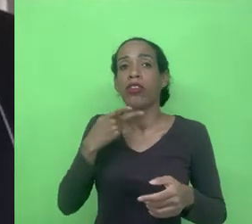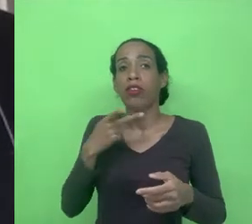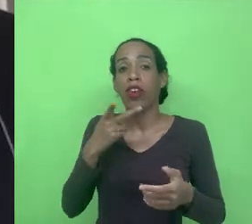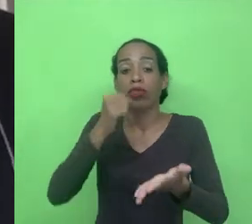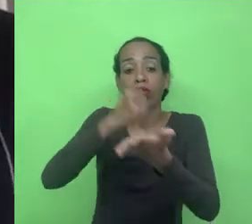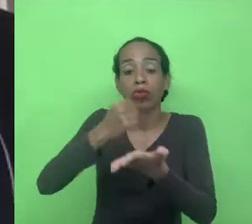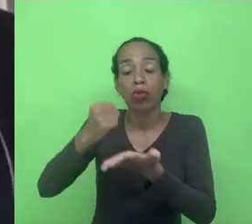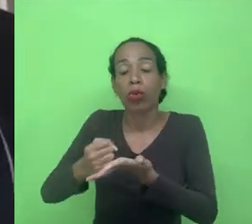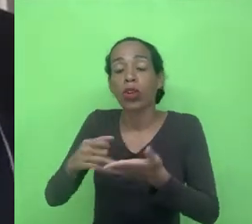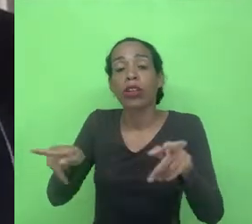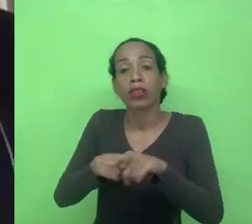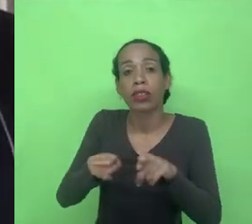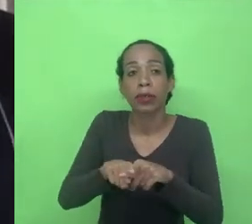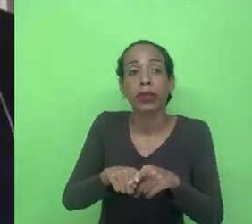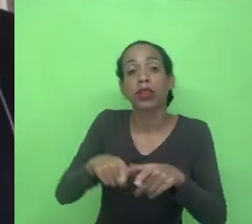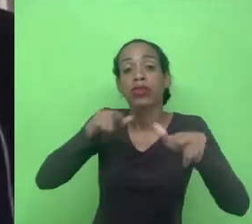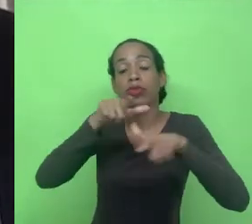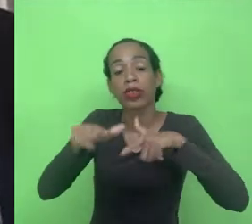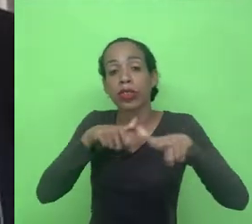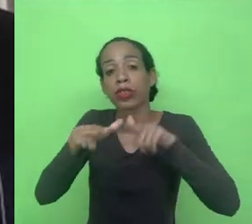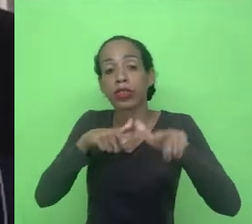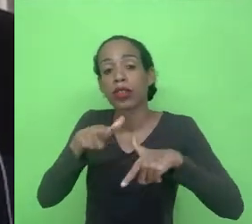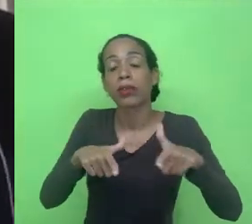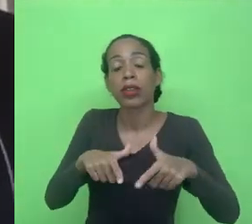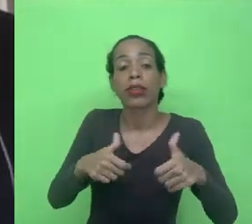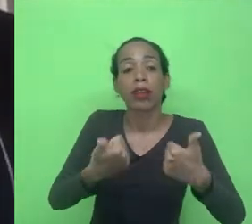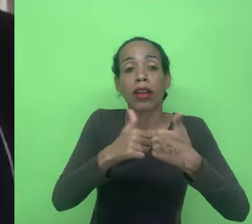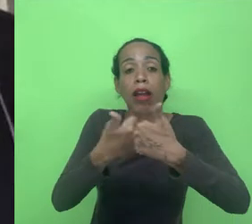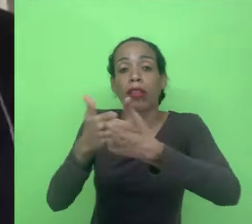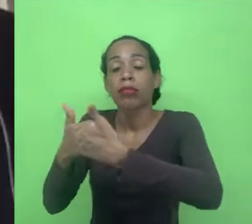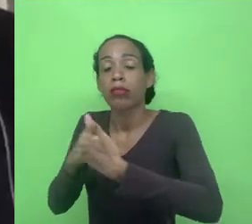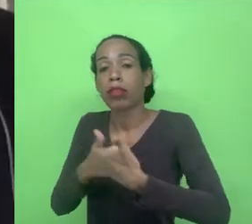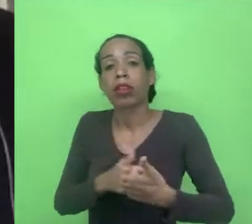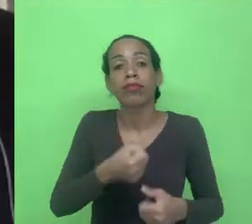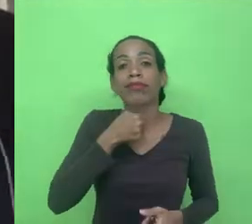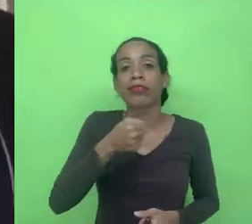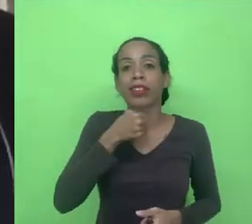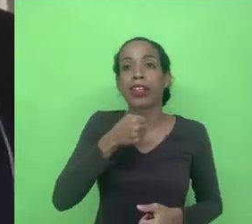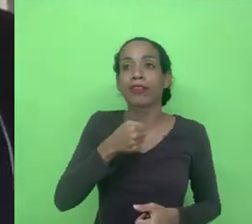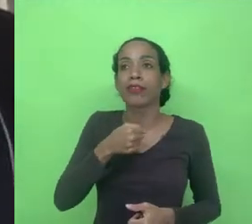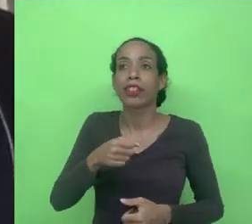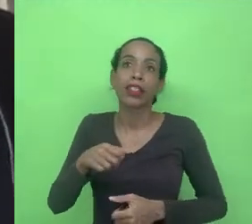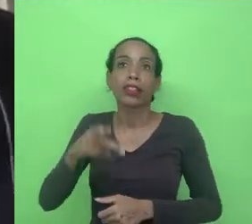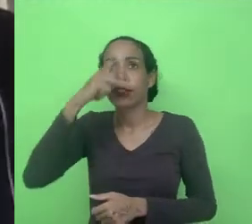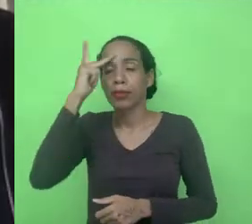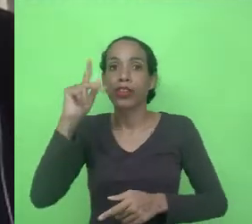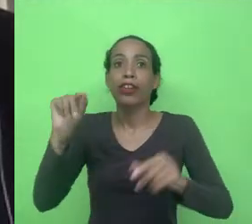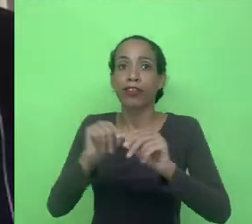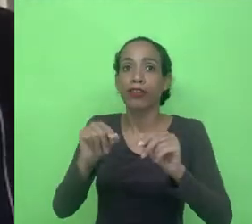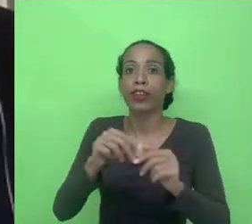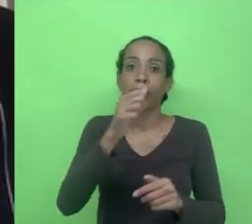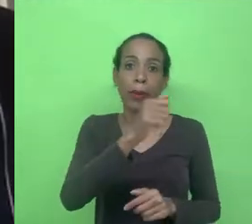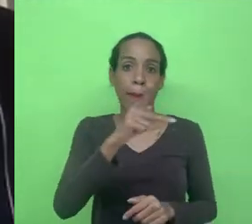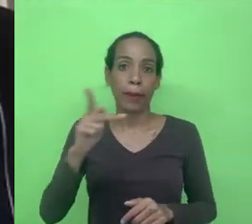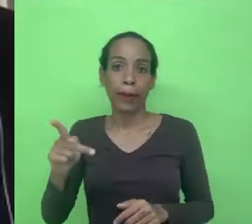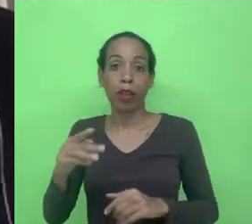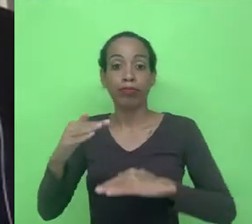plataformas com os trabalhadores vou atrás de entrevistar as pessoas que desenvolveram as plataformas para entender como aquele processo de